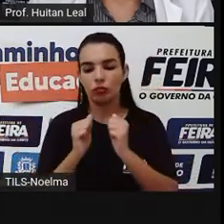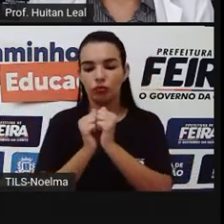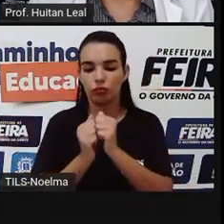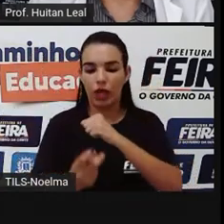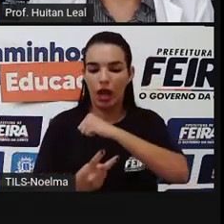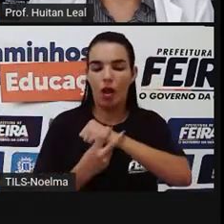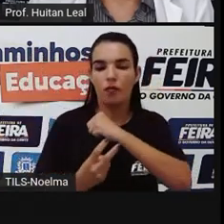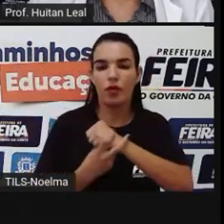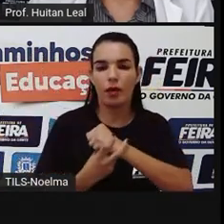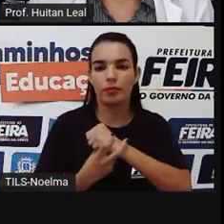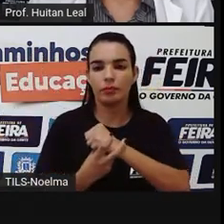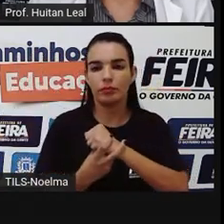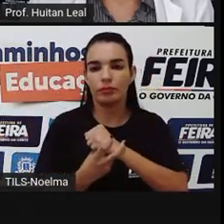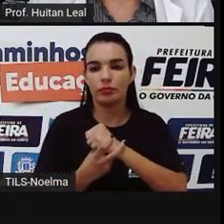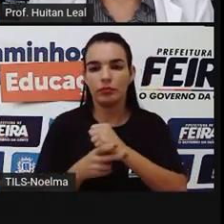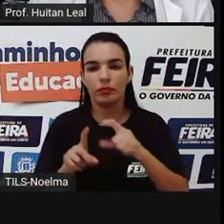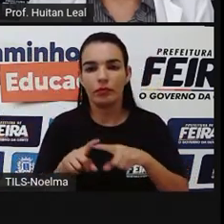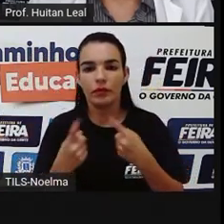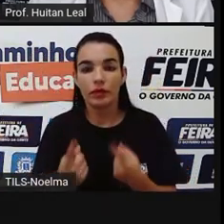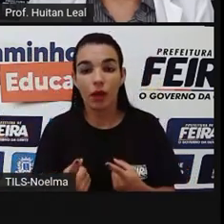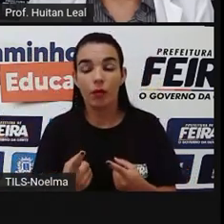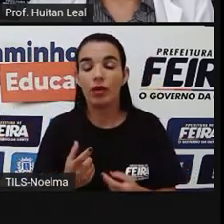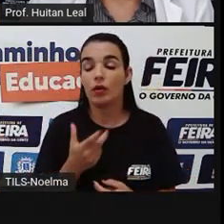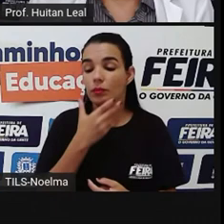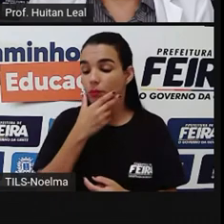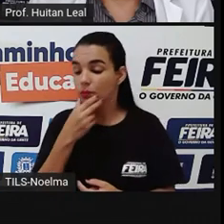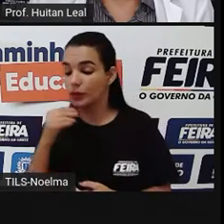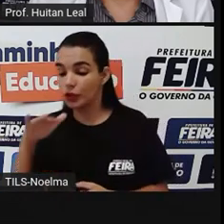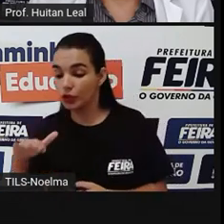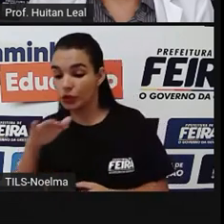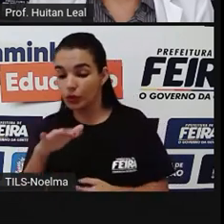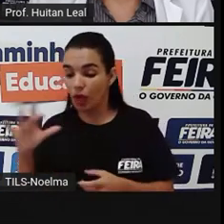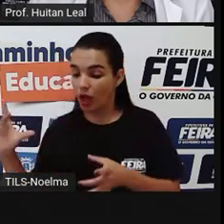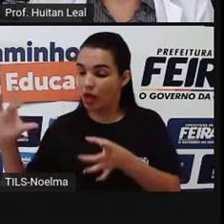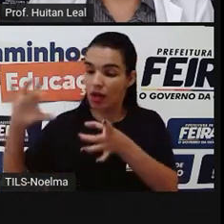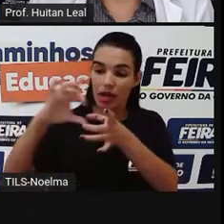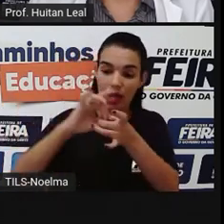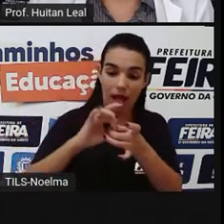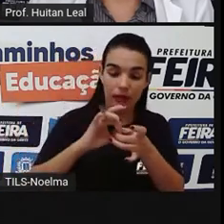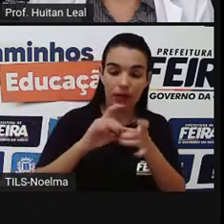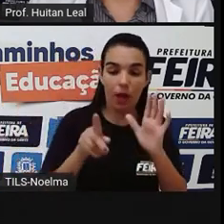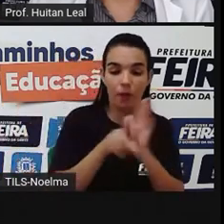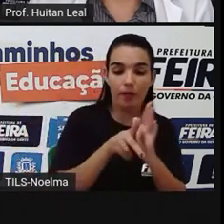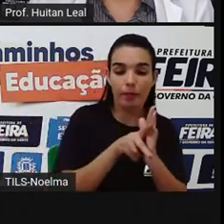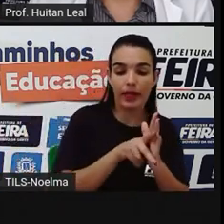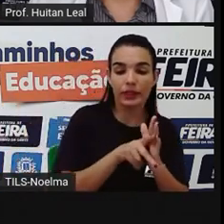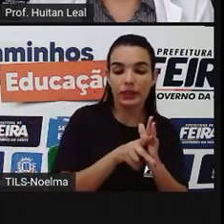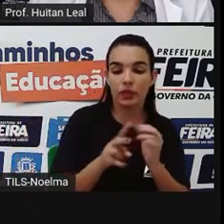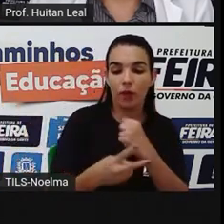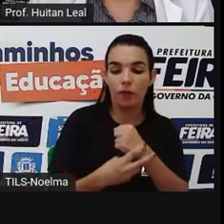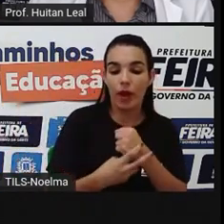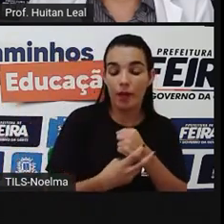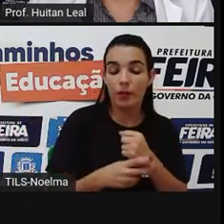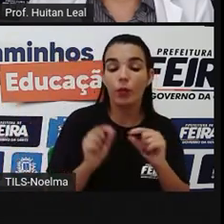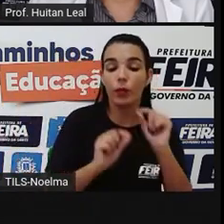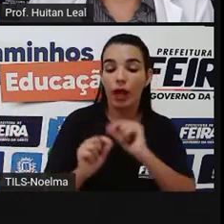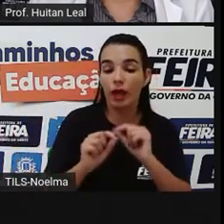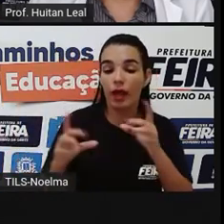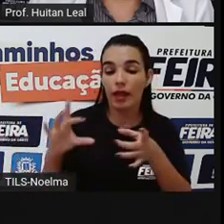garoto é ligado ao verbo e o verbo é ligado a garoto pela preposição ao.